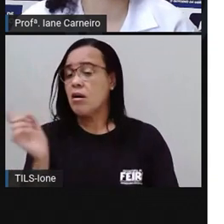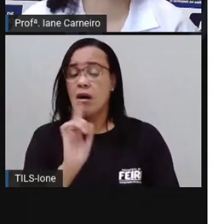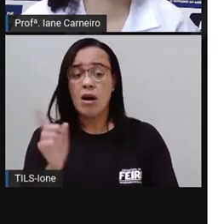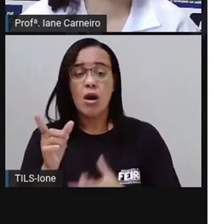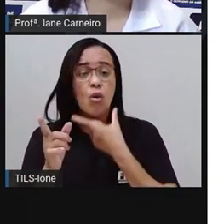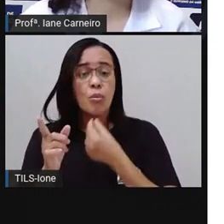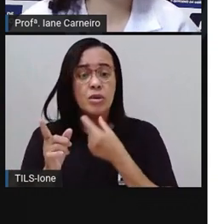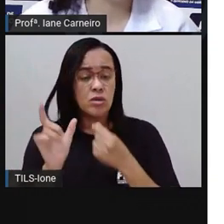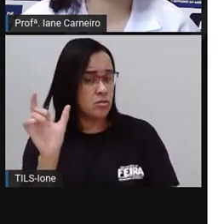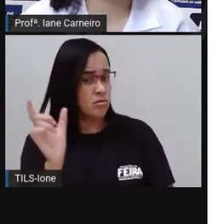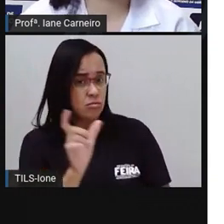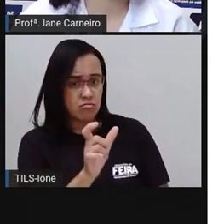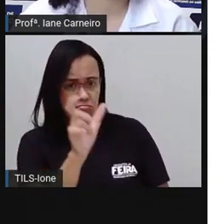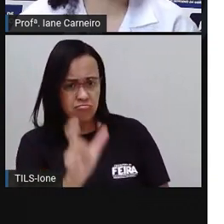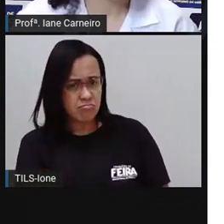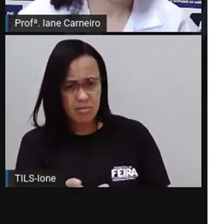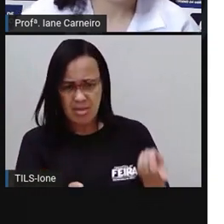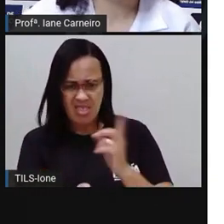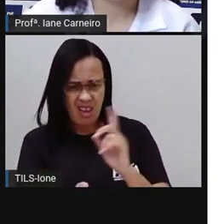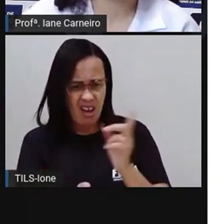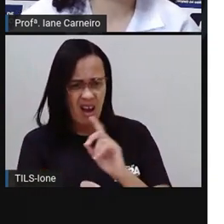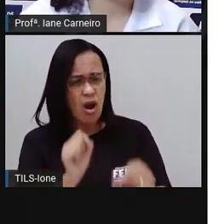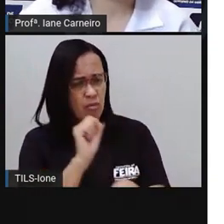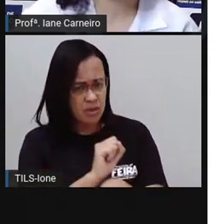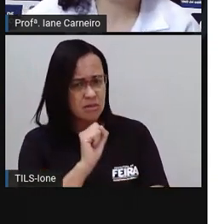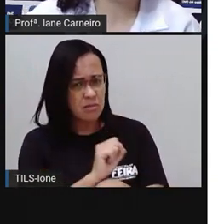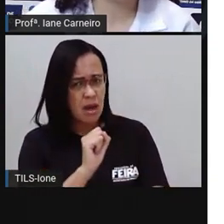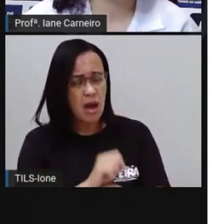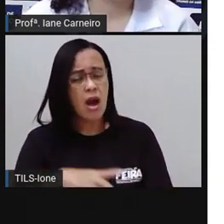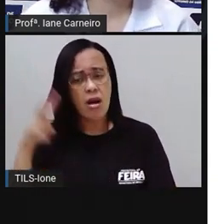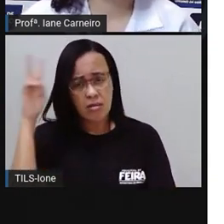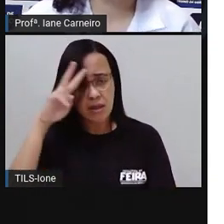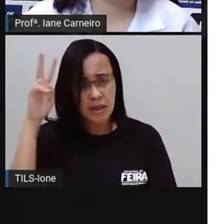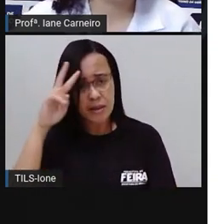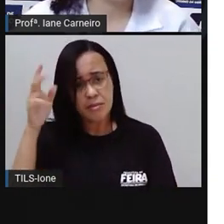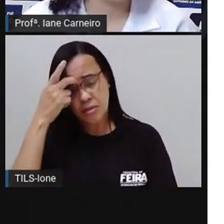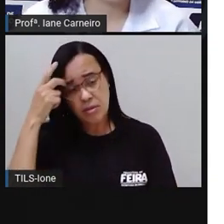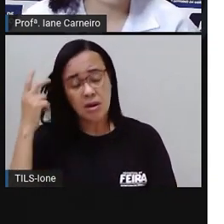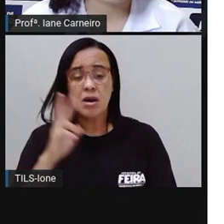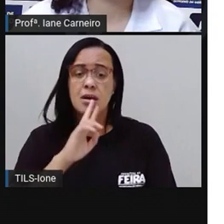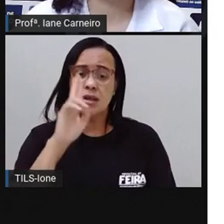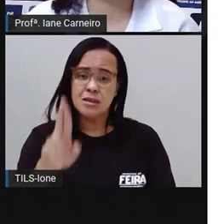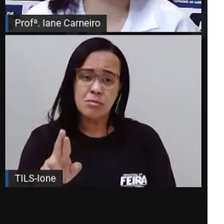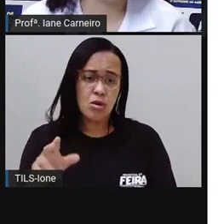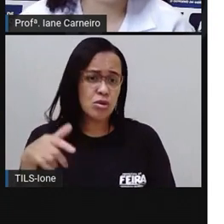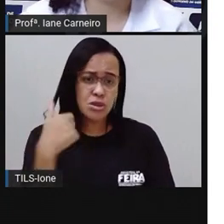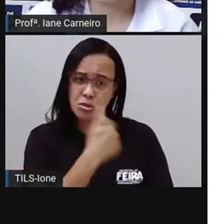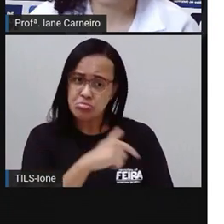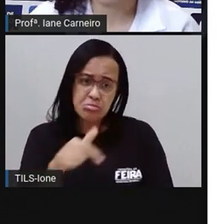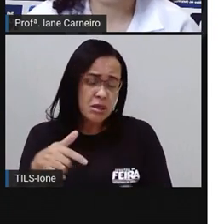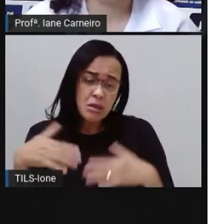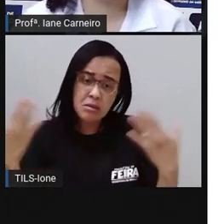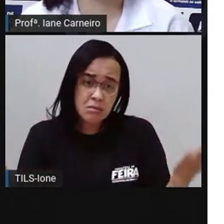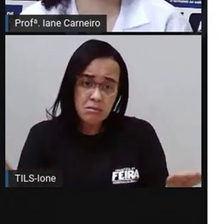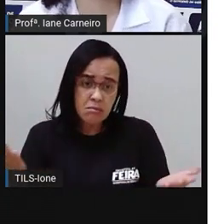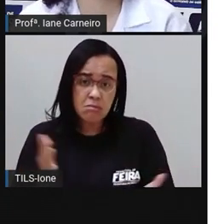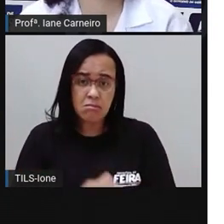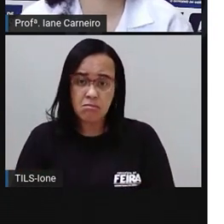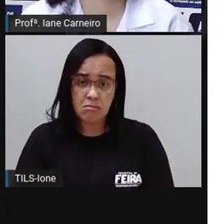Theo. Agora me lembro. A resposta é nenhuma. Não existe terra dentro de buraco nenhum.